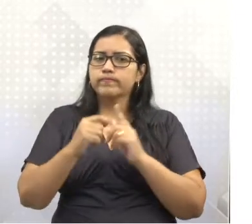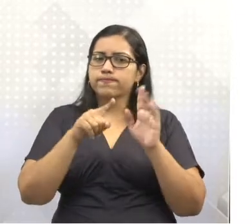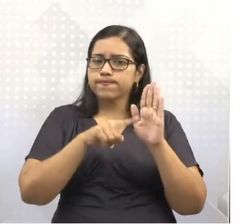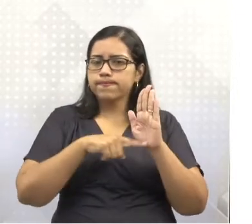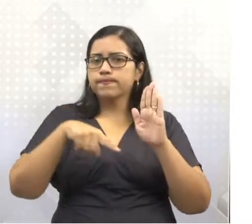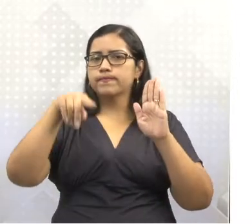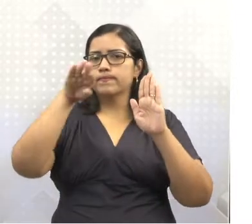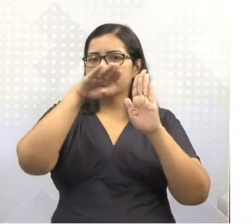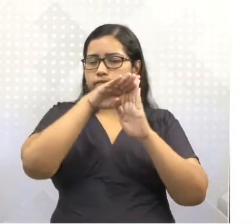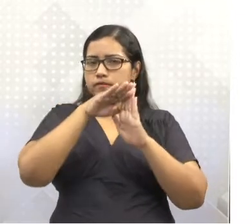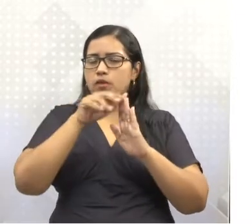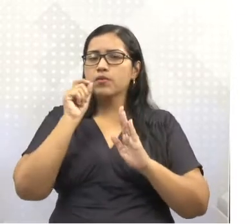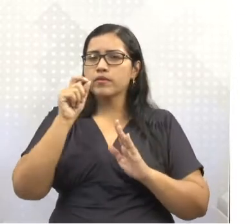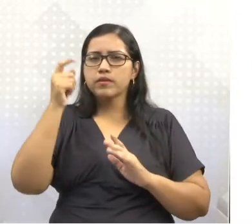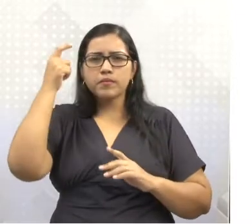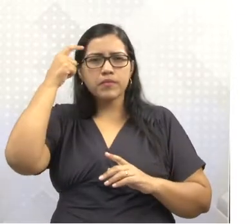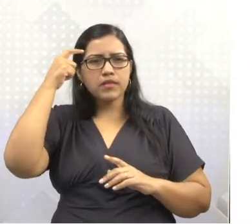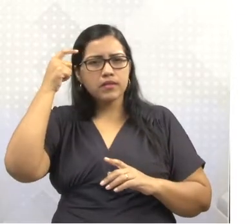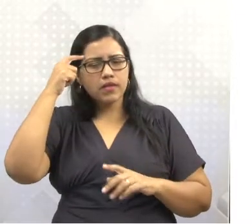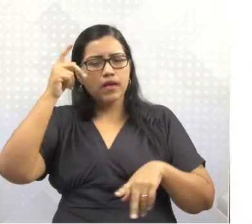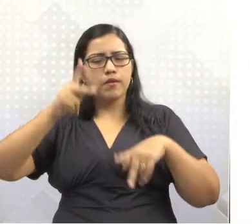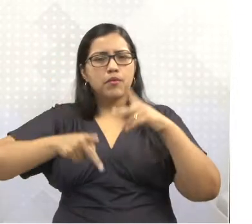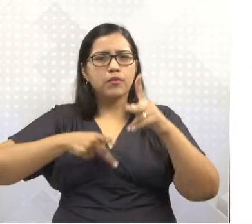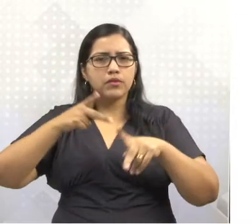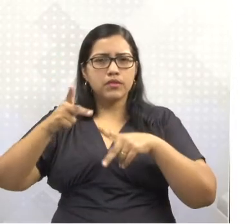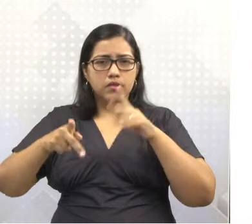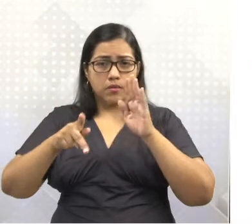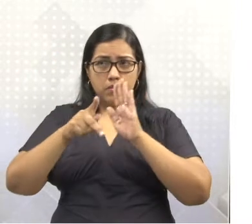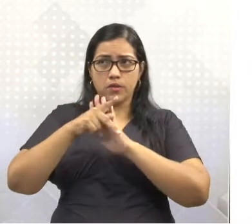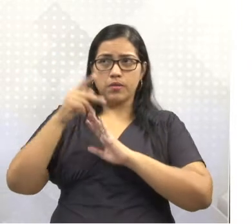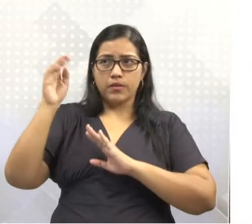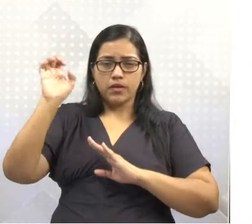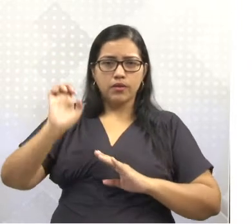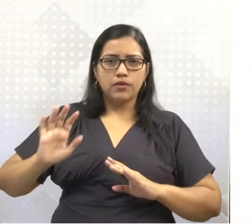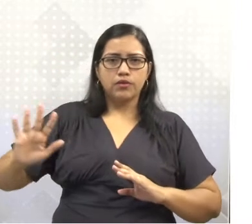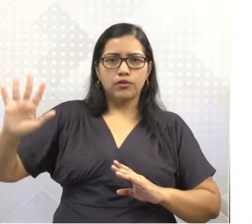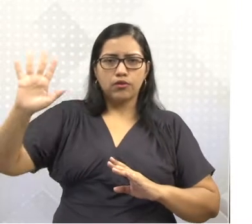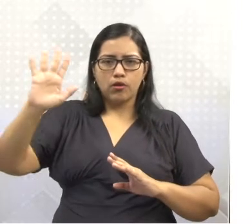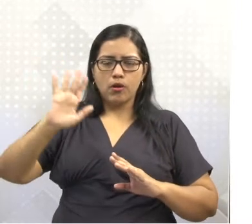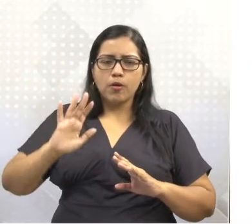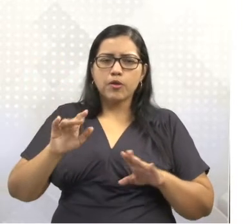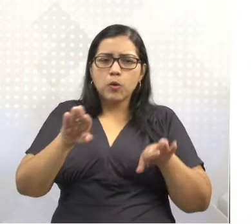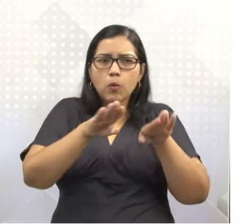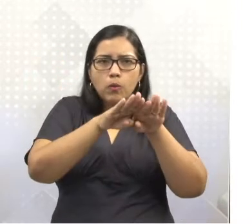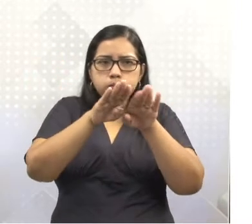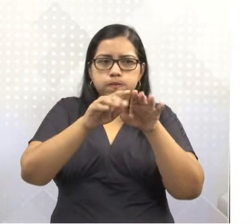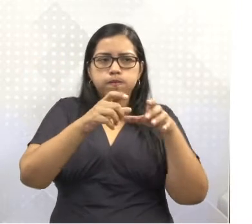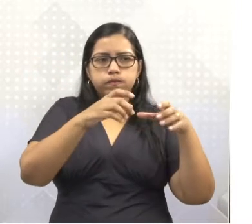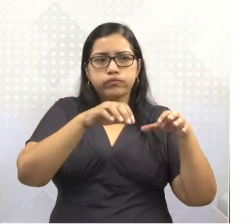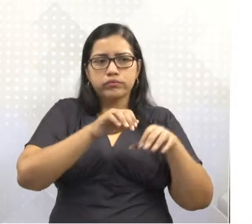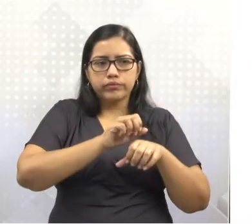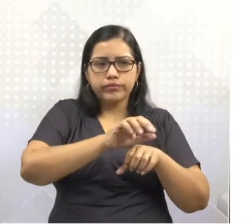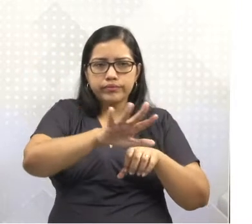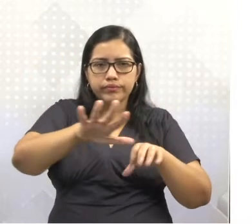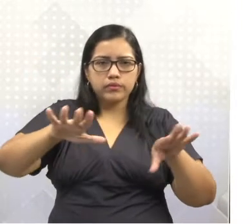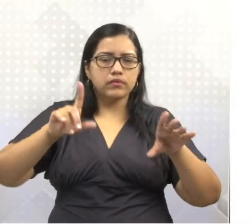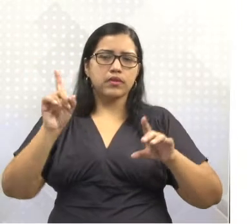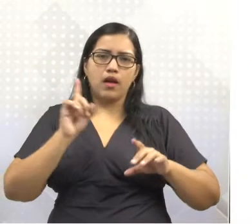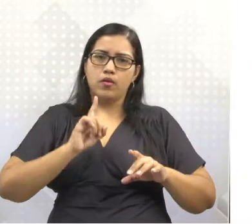elevados. Mas você tem que ter em mente que a população europeia não se distribui de uma forma igualitária pelo território.